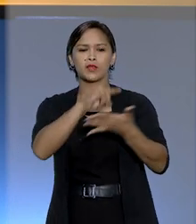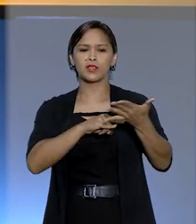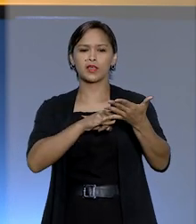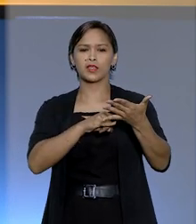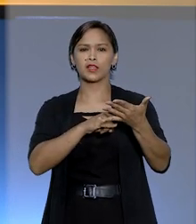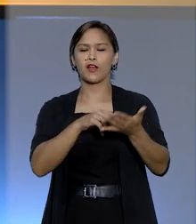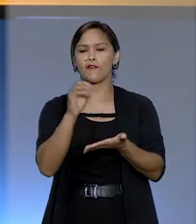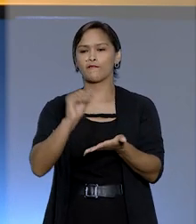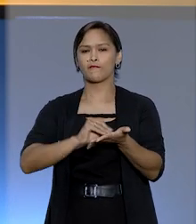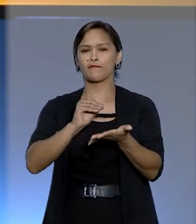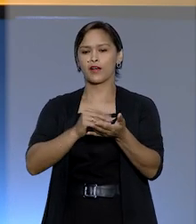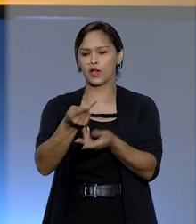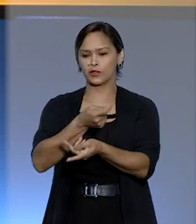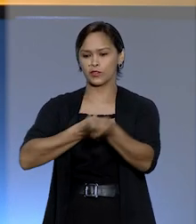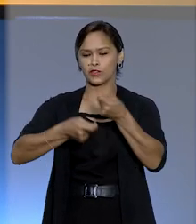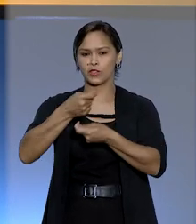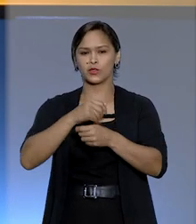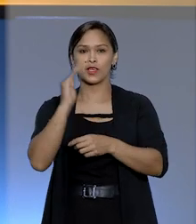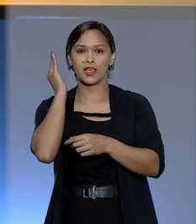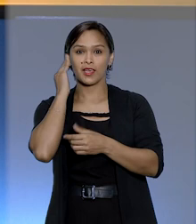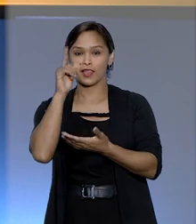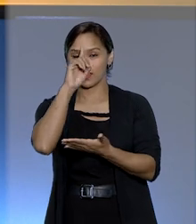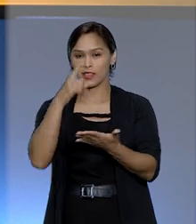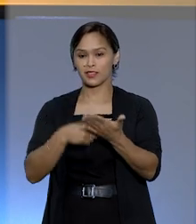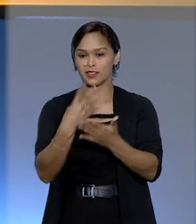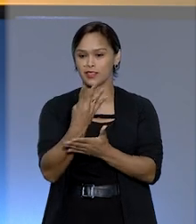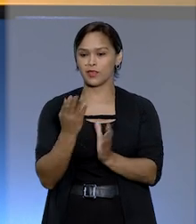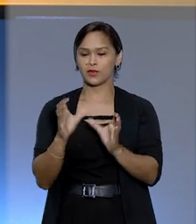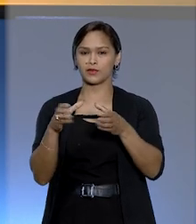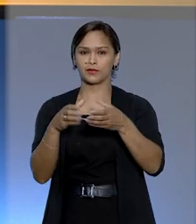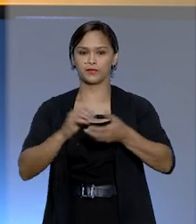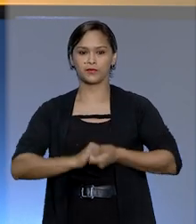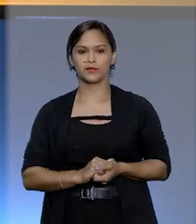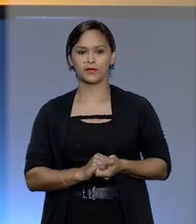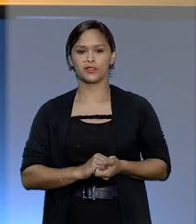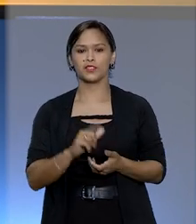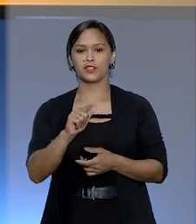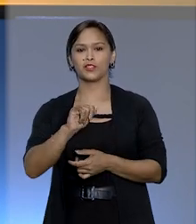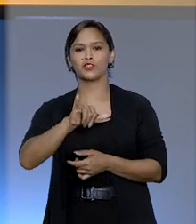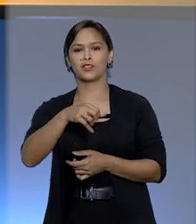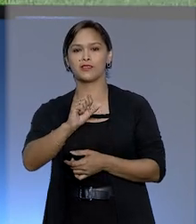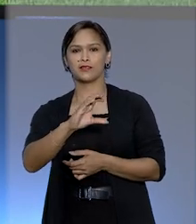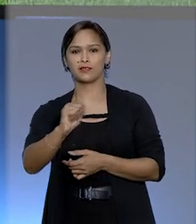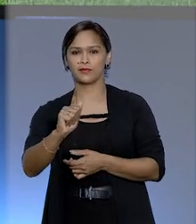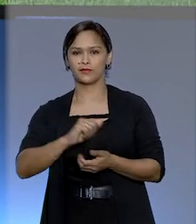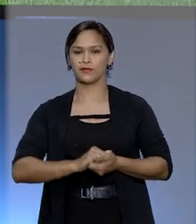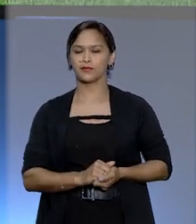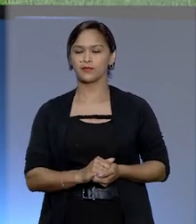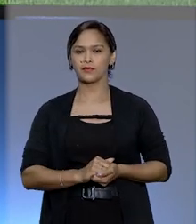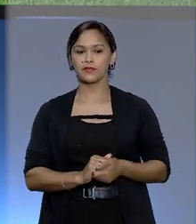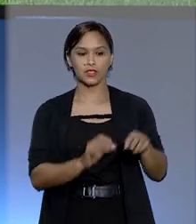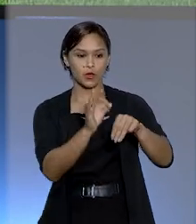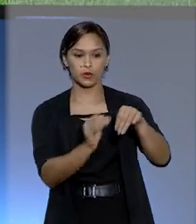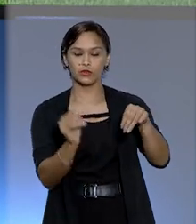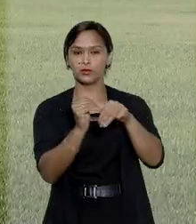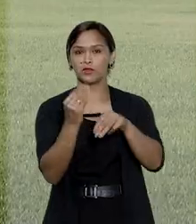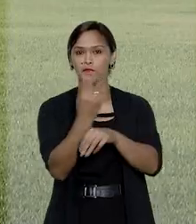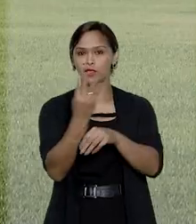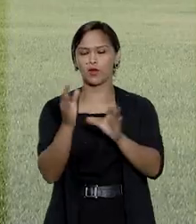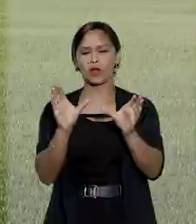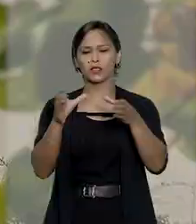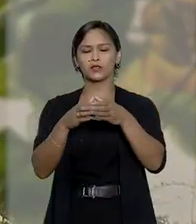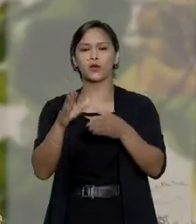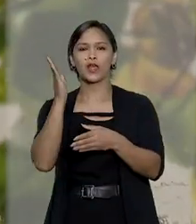de falta de recursos. Entenda a decisão da quarta turma. Jéssica Castro. Os ministros da quarta turma